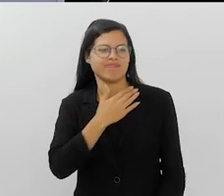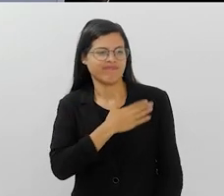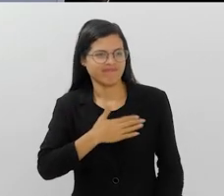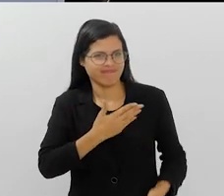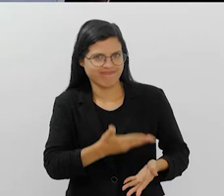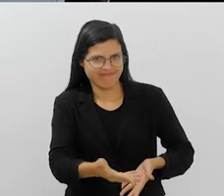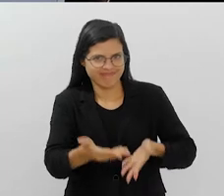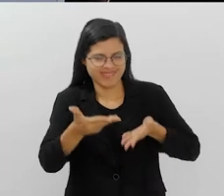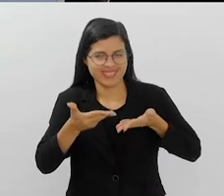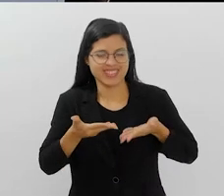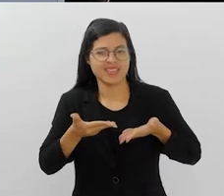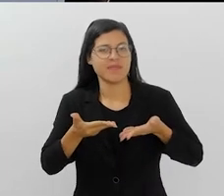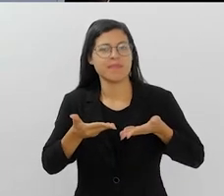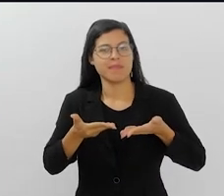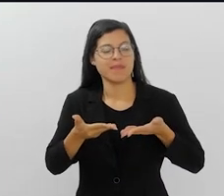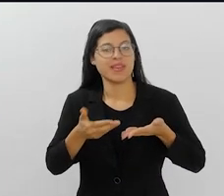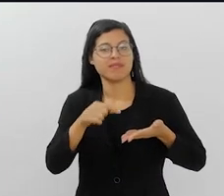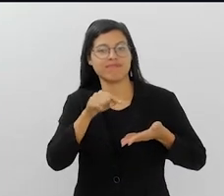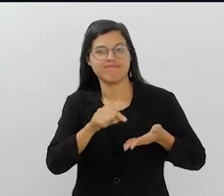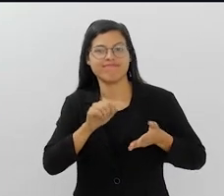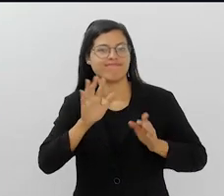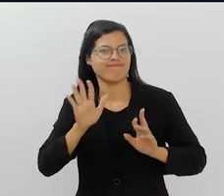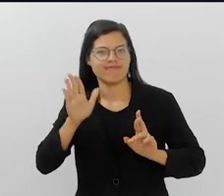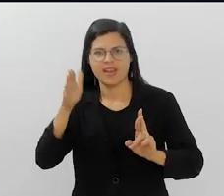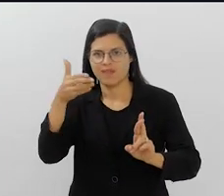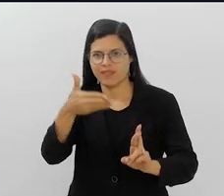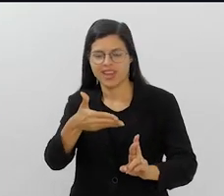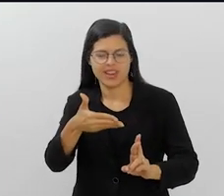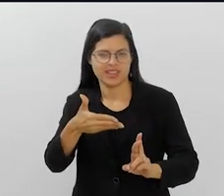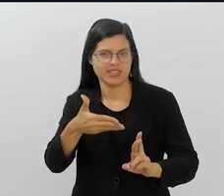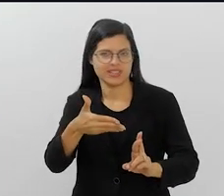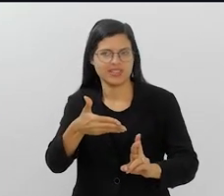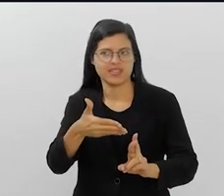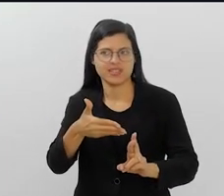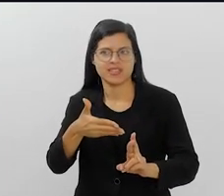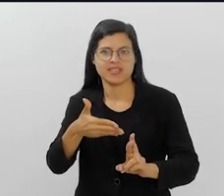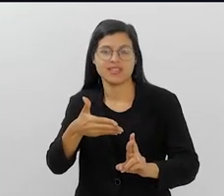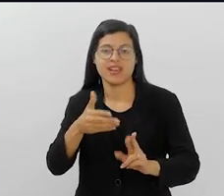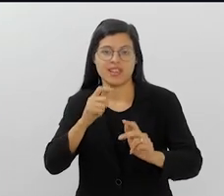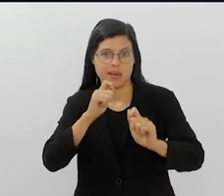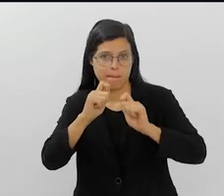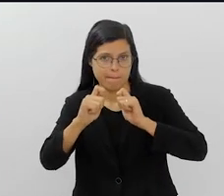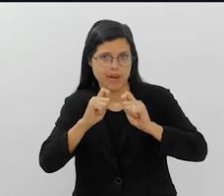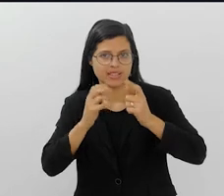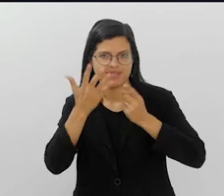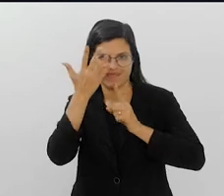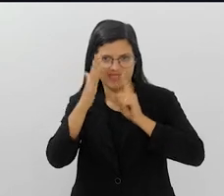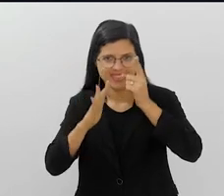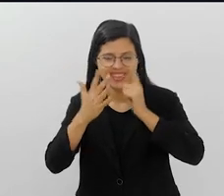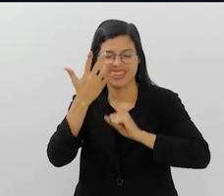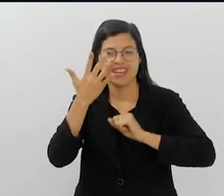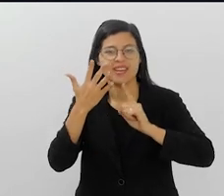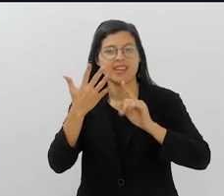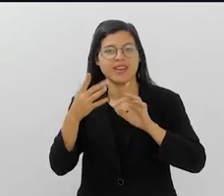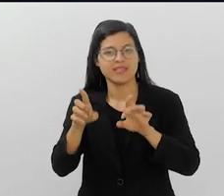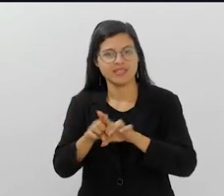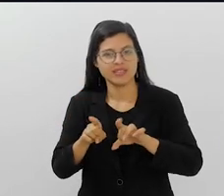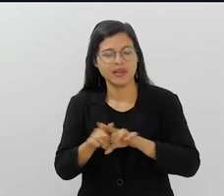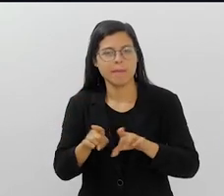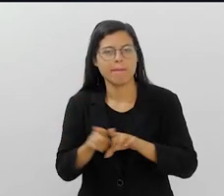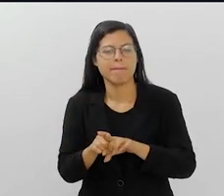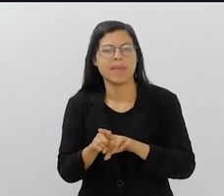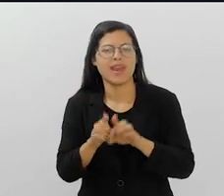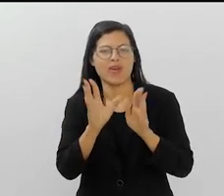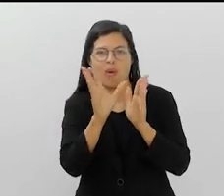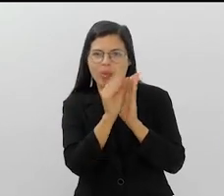E você, sem dúvida nenhuma, é uma grande referência, não só da imprensa carnavalesca, mas os teus